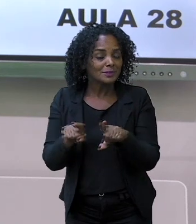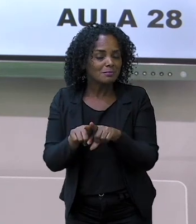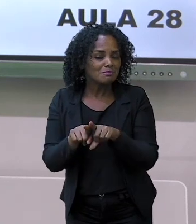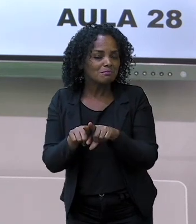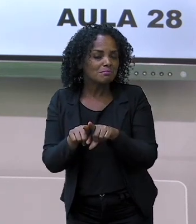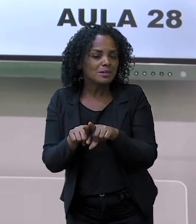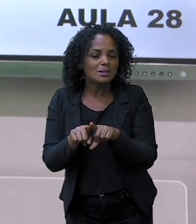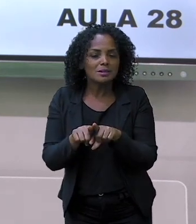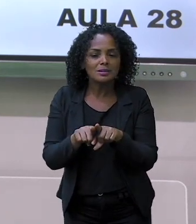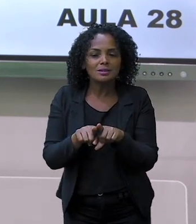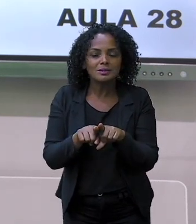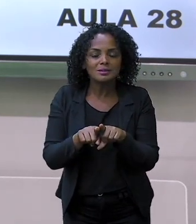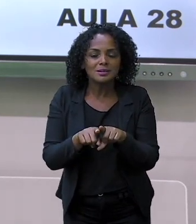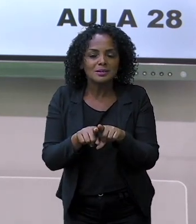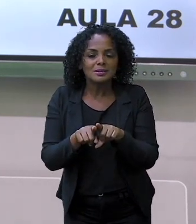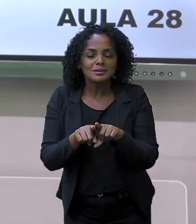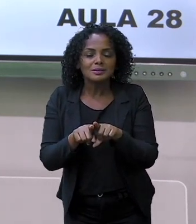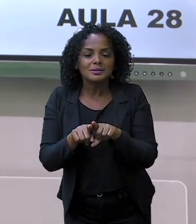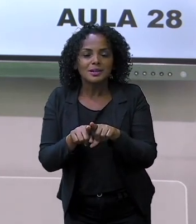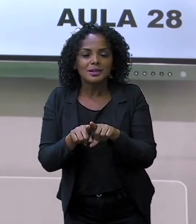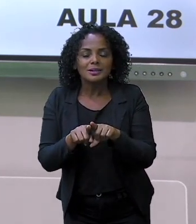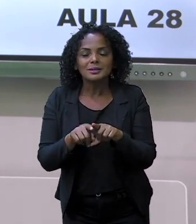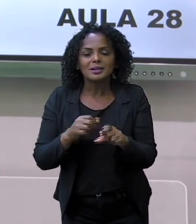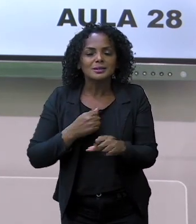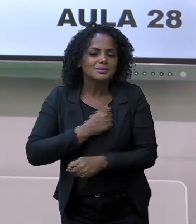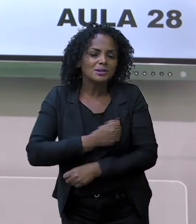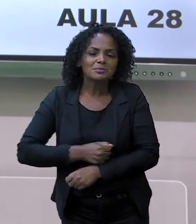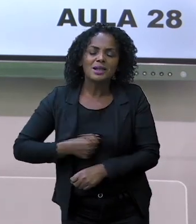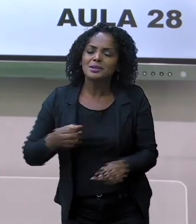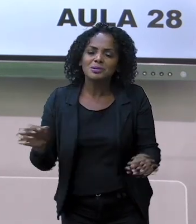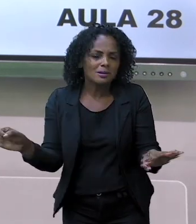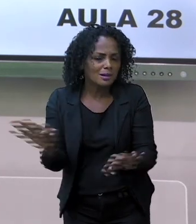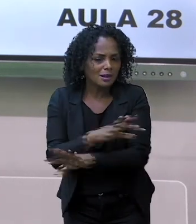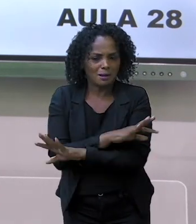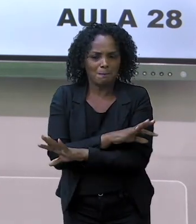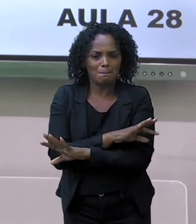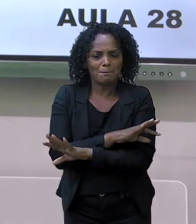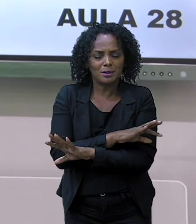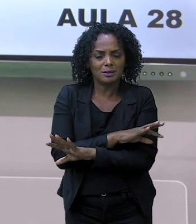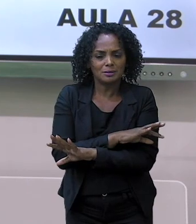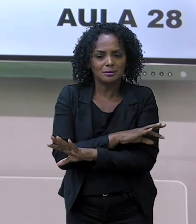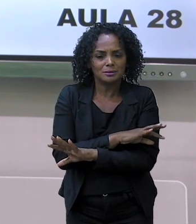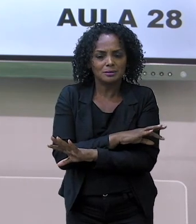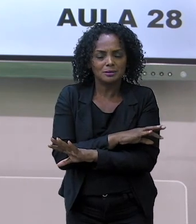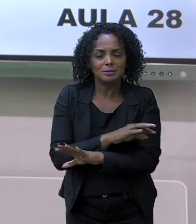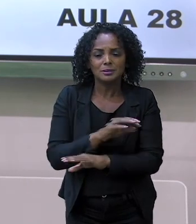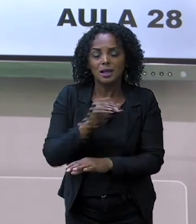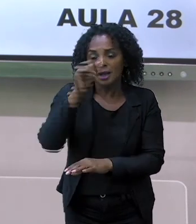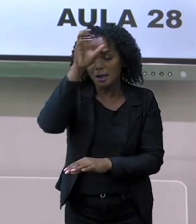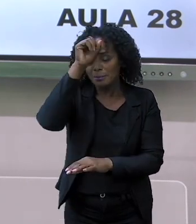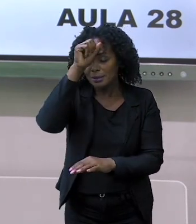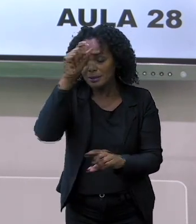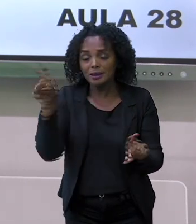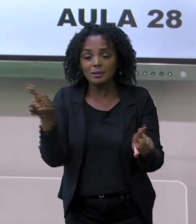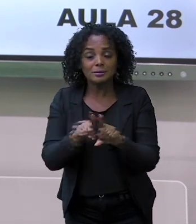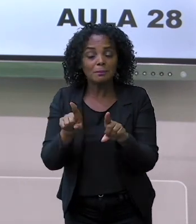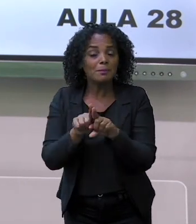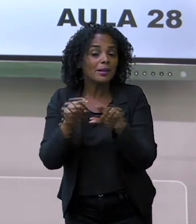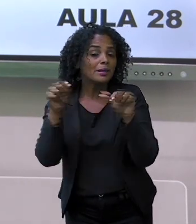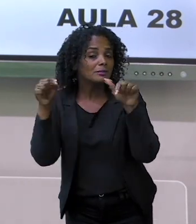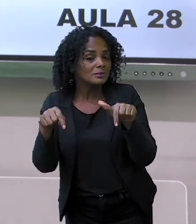não volta, não é assim mesmo? Isso mesmo. E falar também o que você aprendeu aqui comigo. Tá joia?